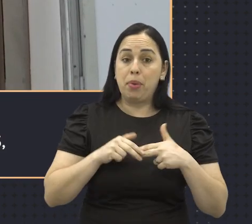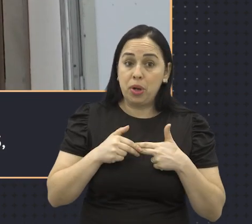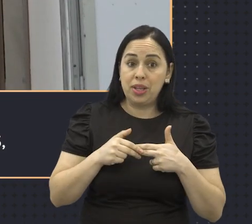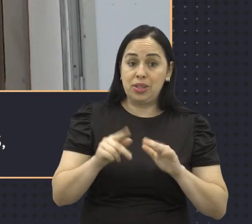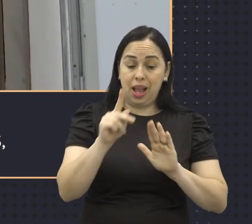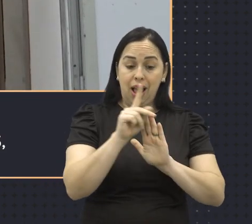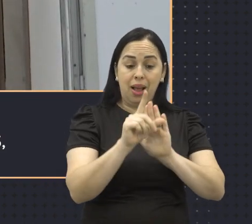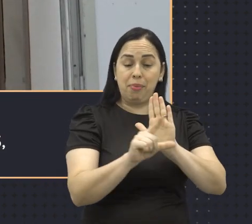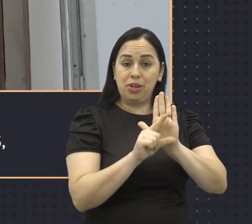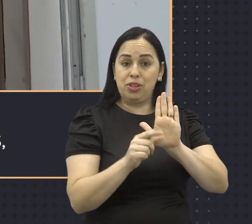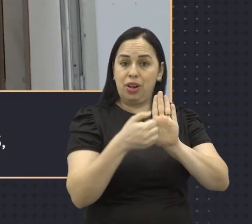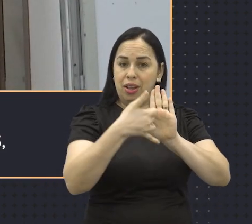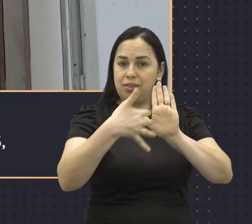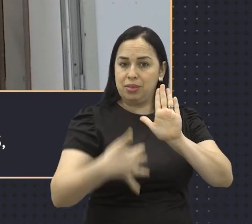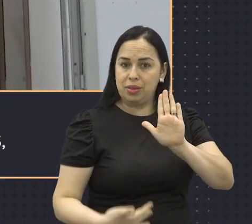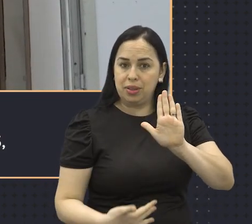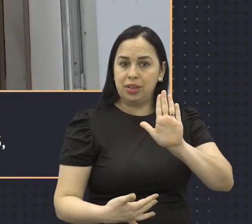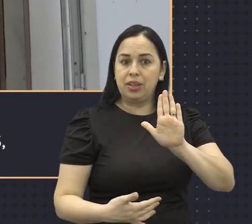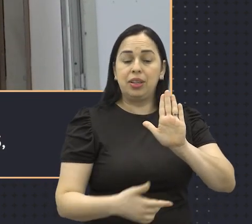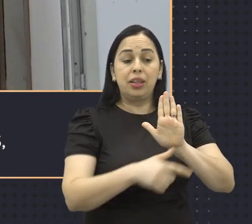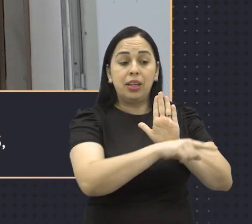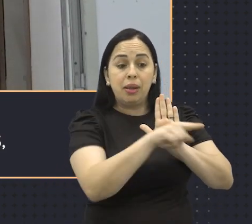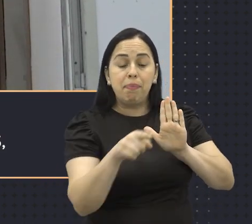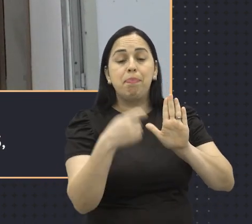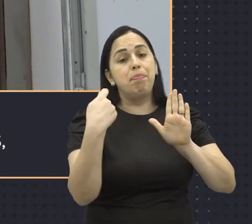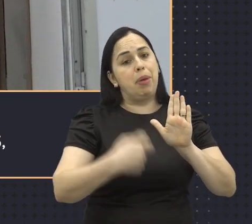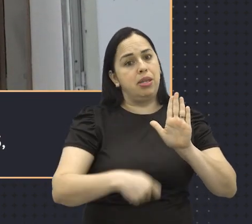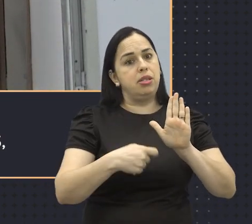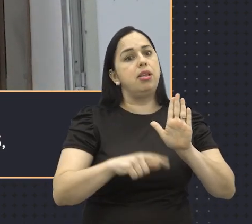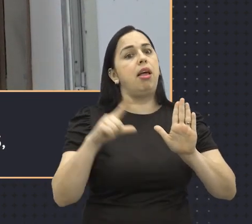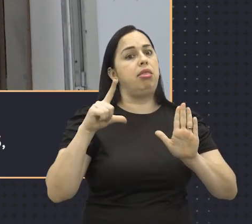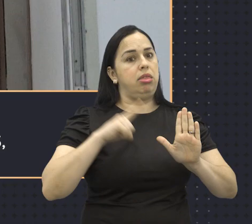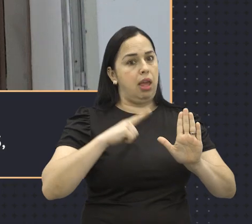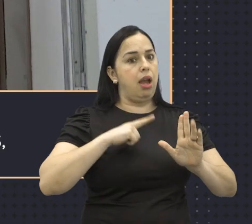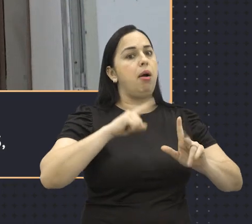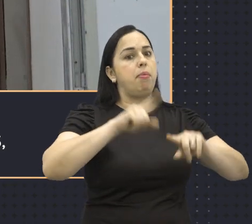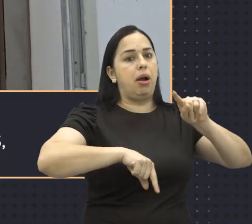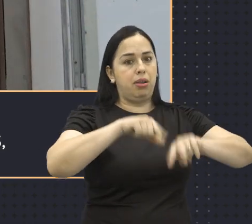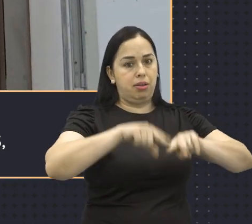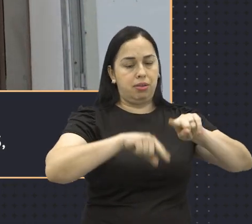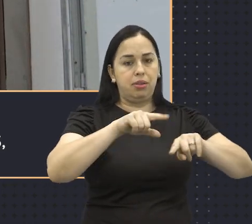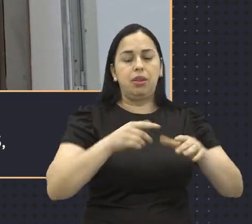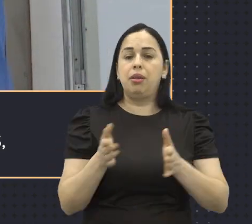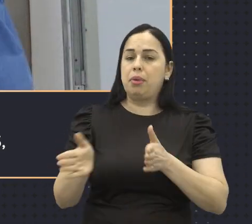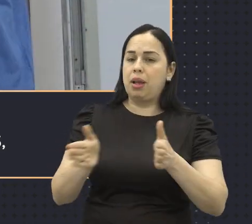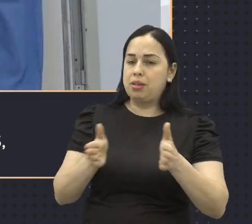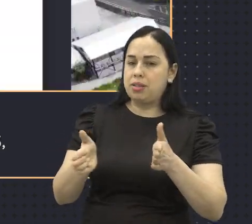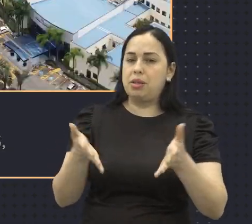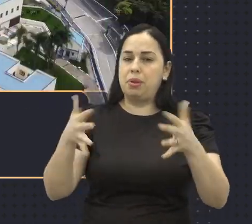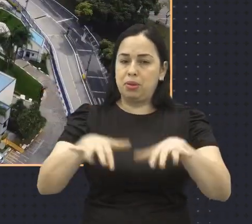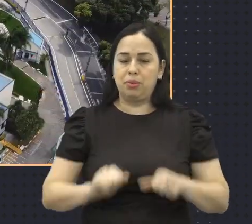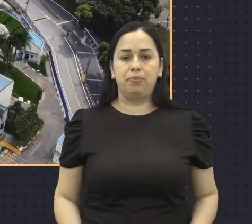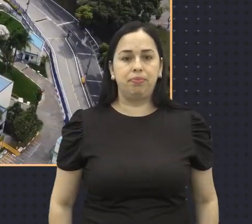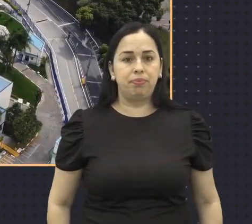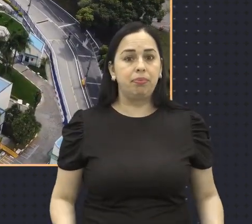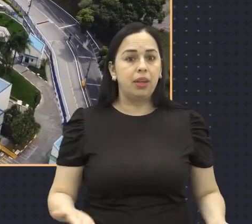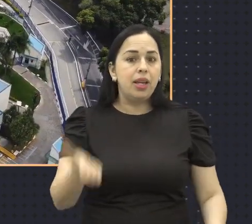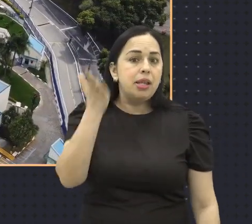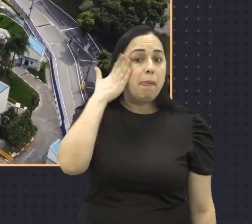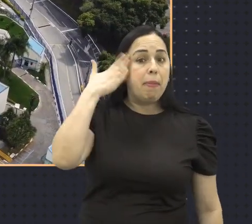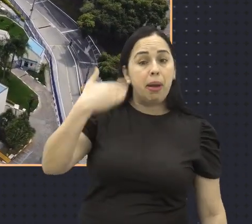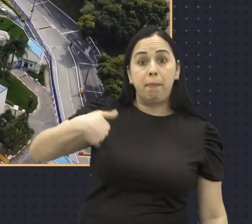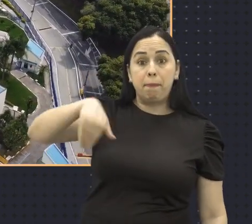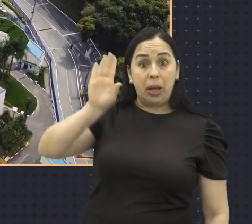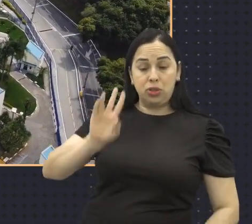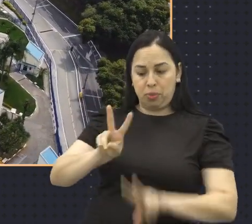a lei determina a necessidade destes locais oferecerem essa forma de inclusão e acessibilidade. Quer saber